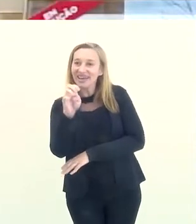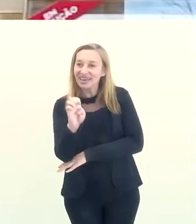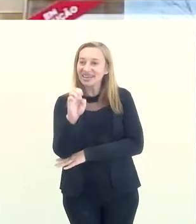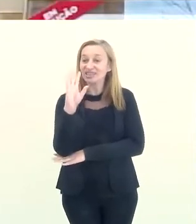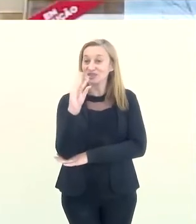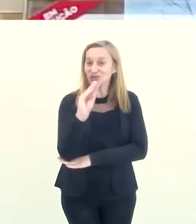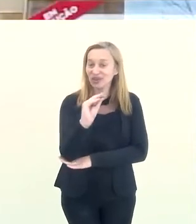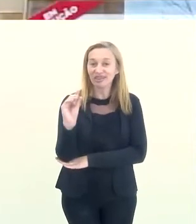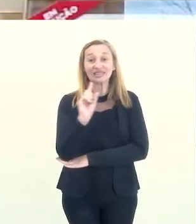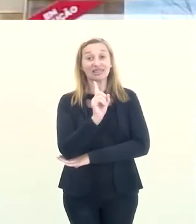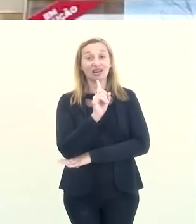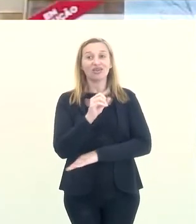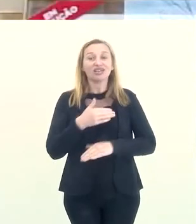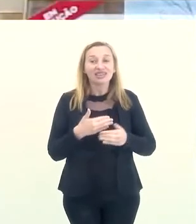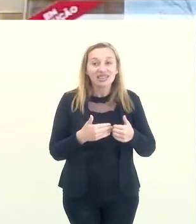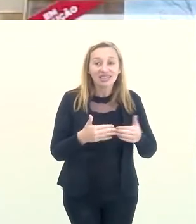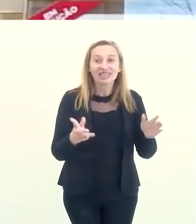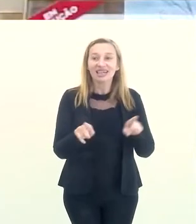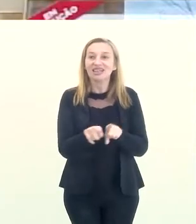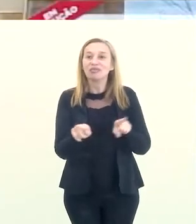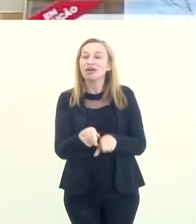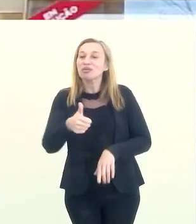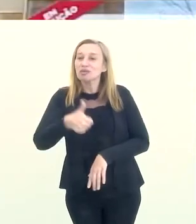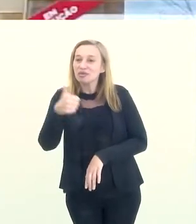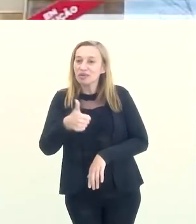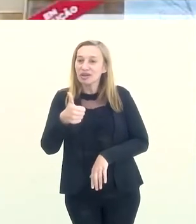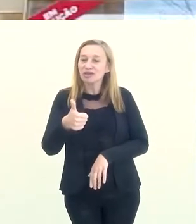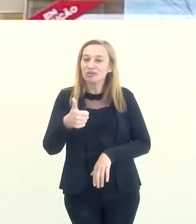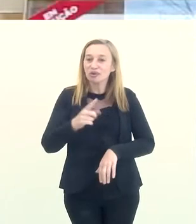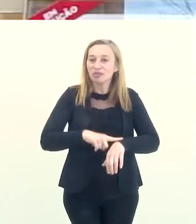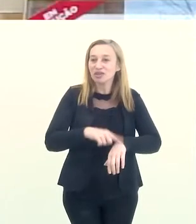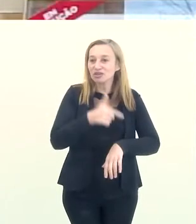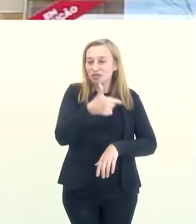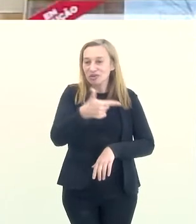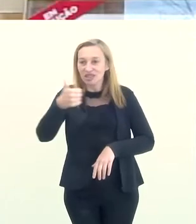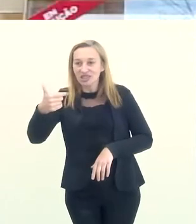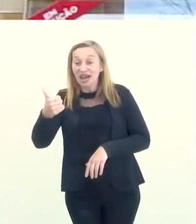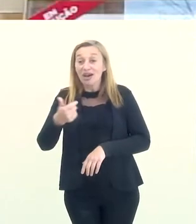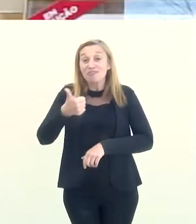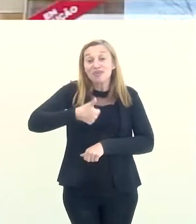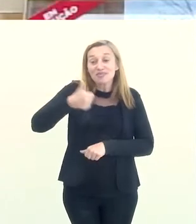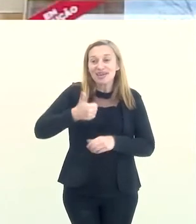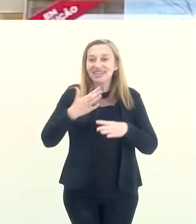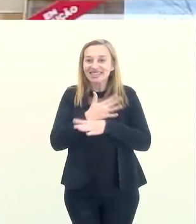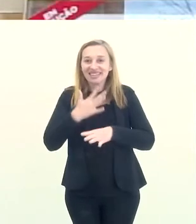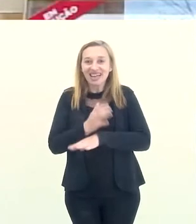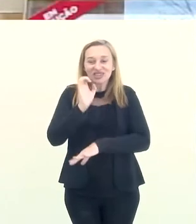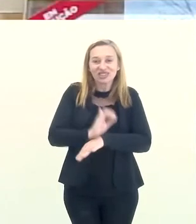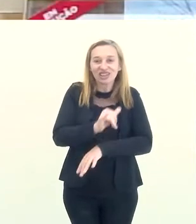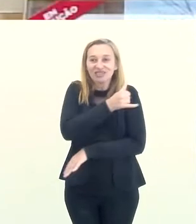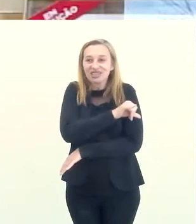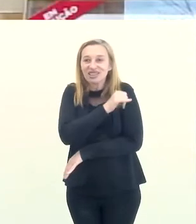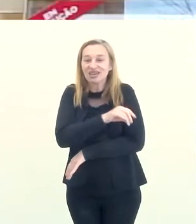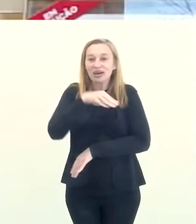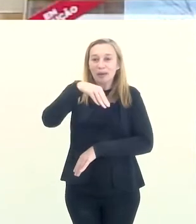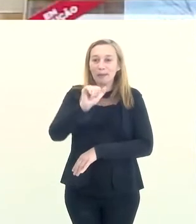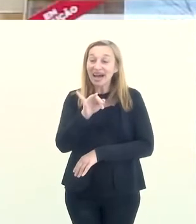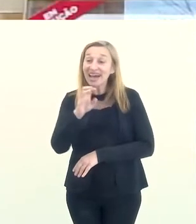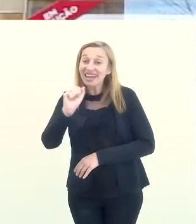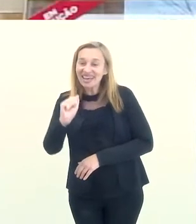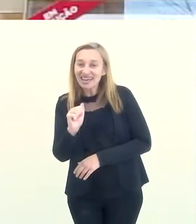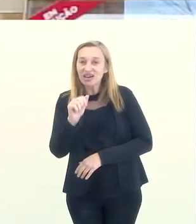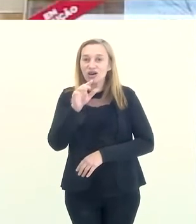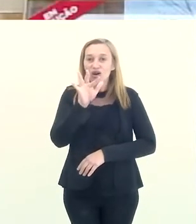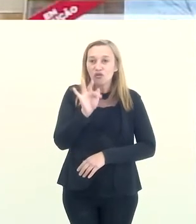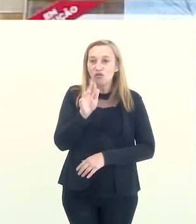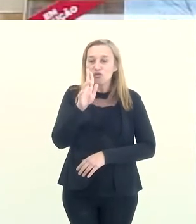Dinossauros. Na verdade, a gente vai inaugurar também agora, no primeiro semestre de 2022, a primeira cidade do estado do Rio Janeiro com a Maria Fumaça,